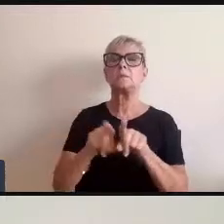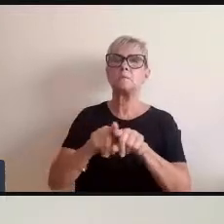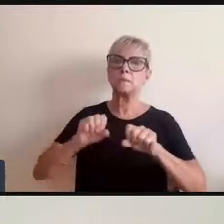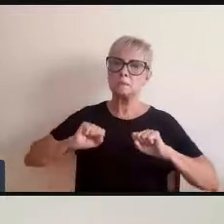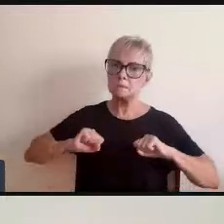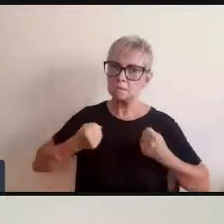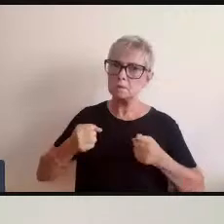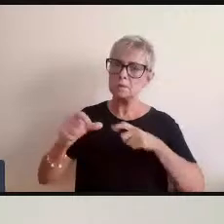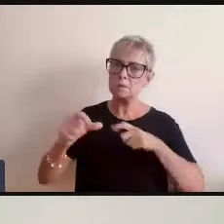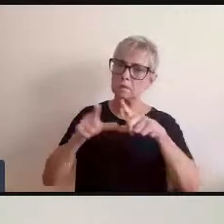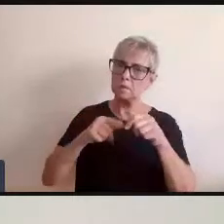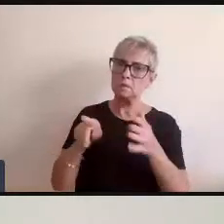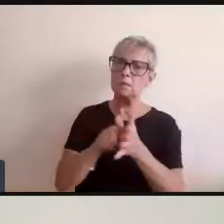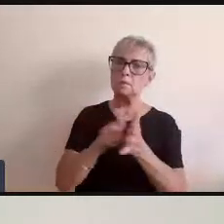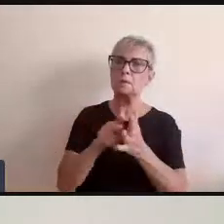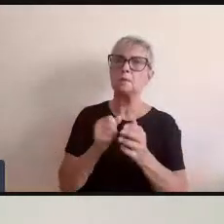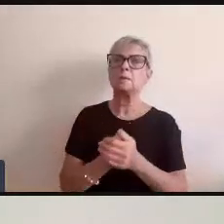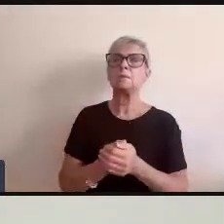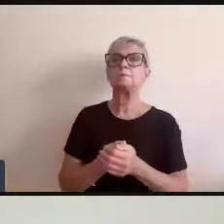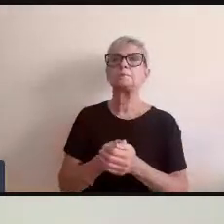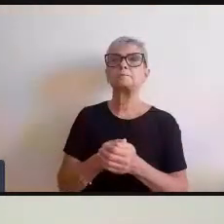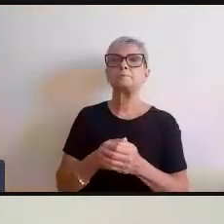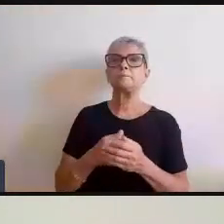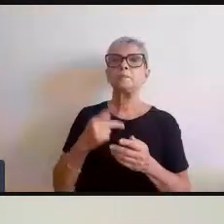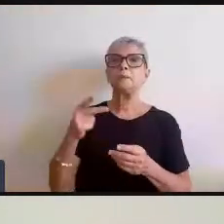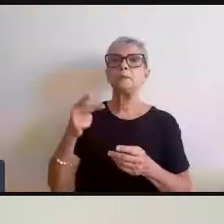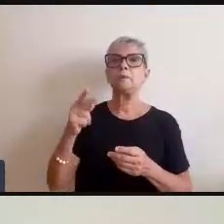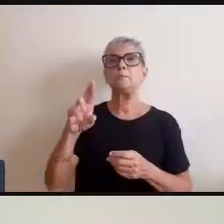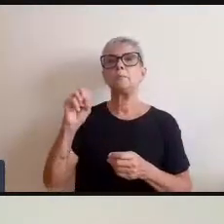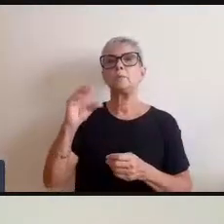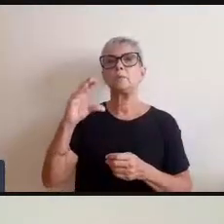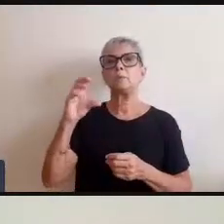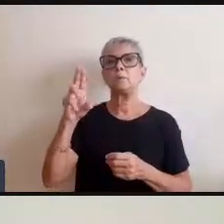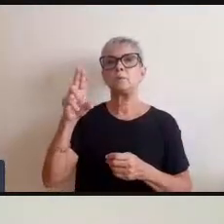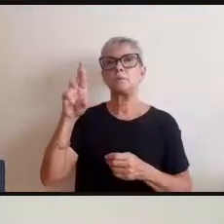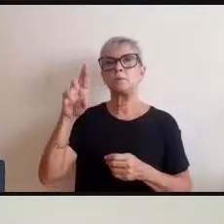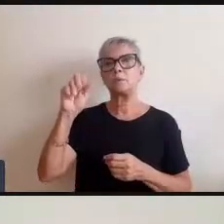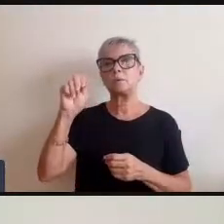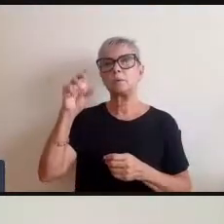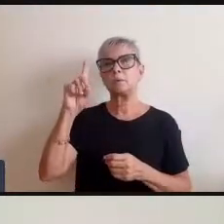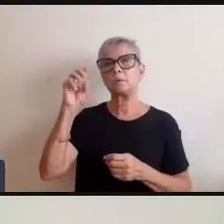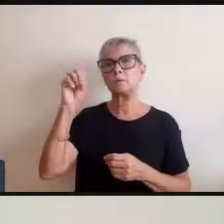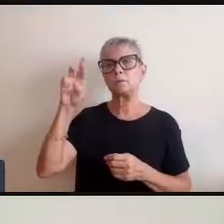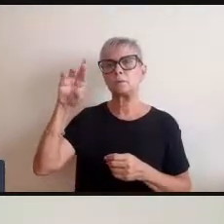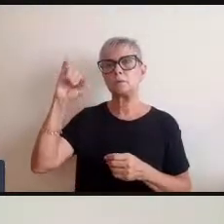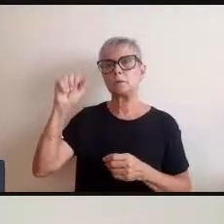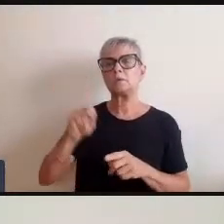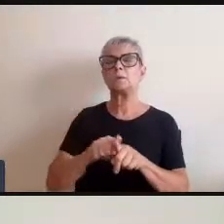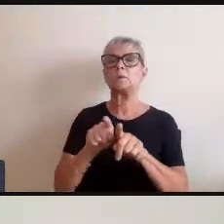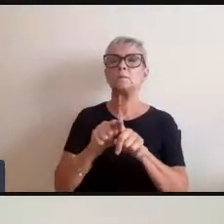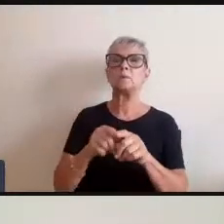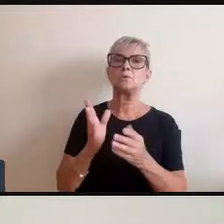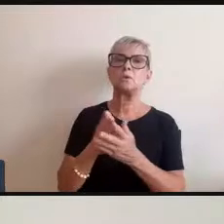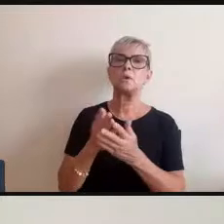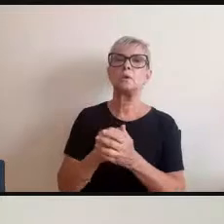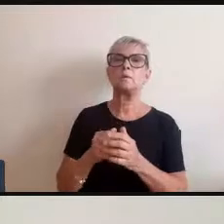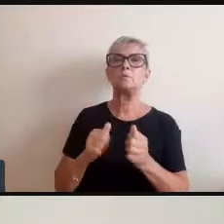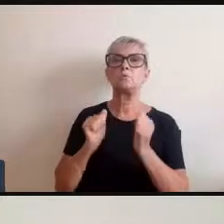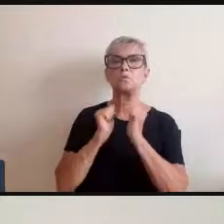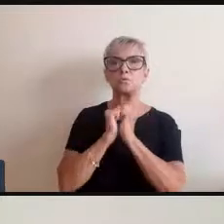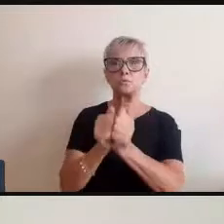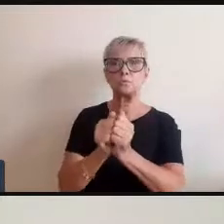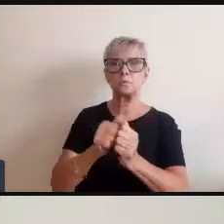área de curadoria e consultoria de arte e educação desde 2013, orientando e acompanhando artistas e construindo